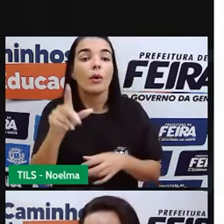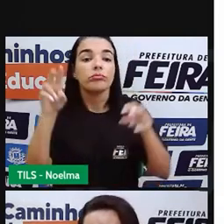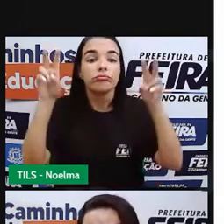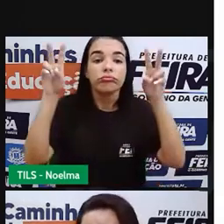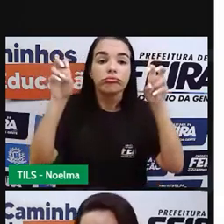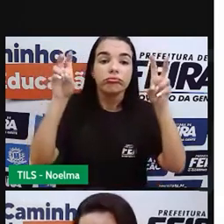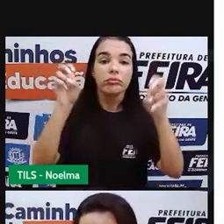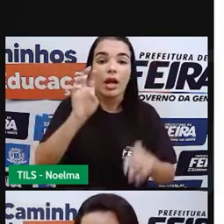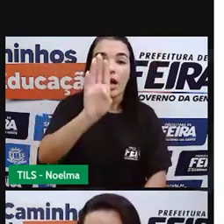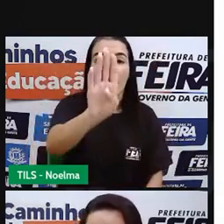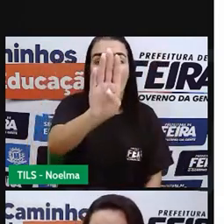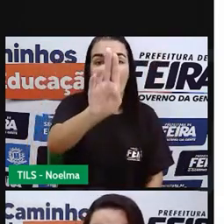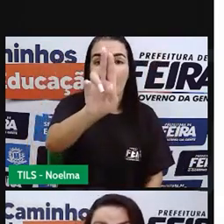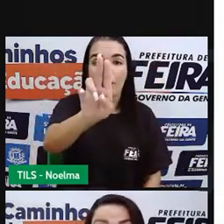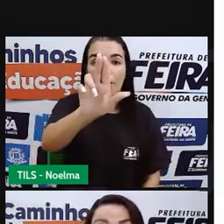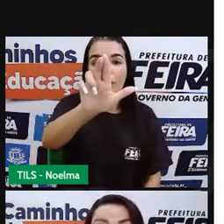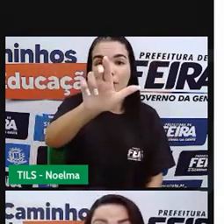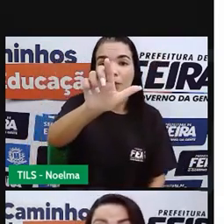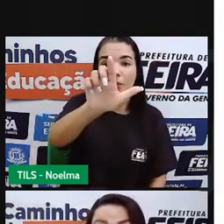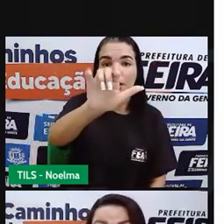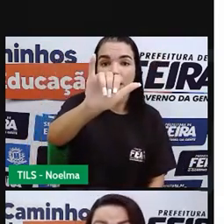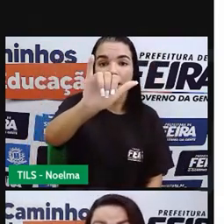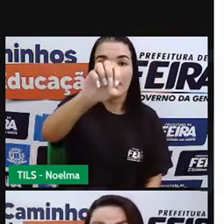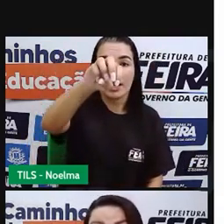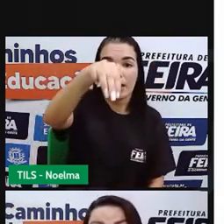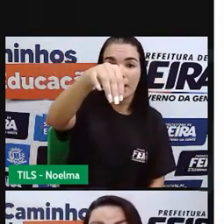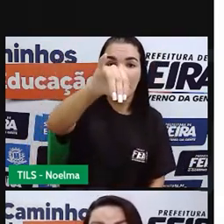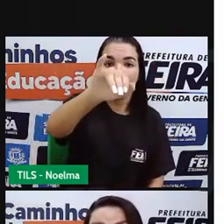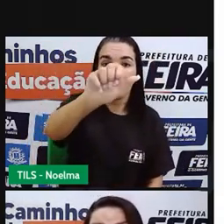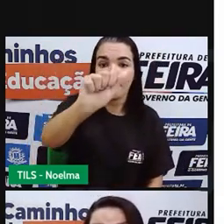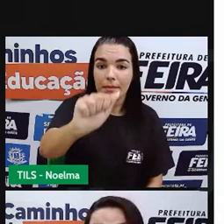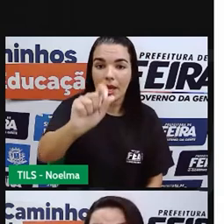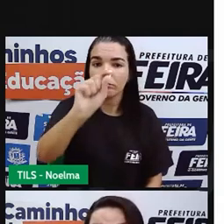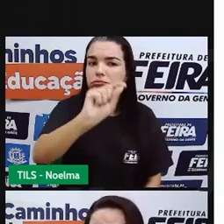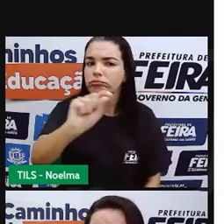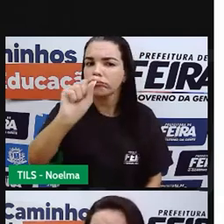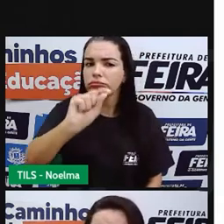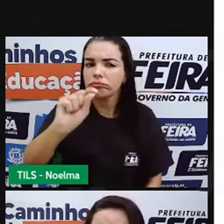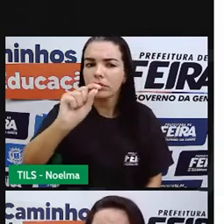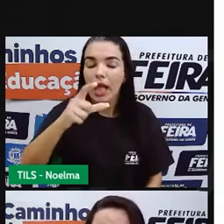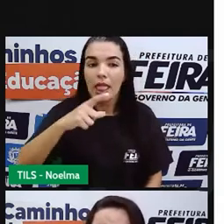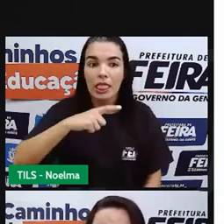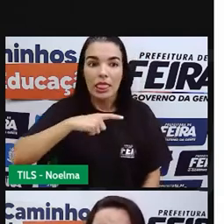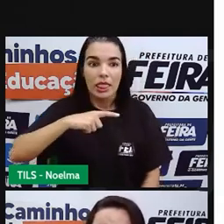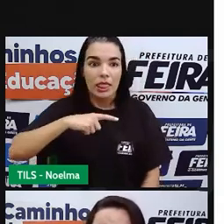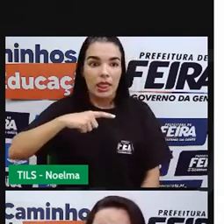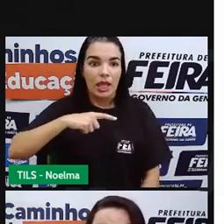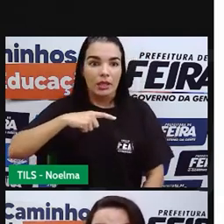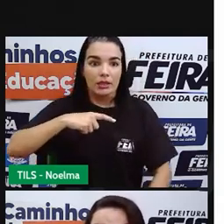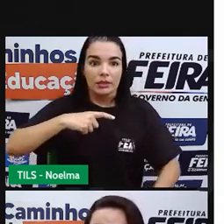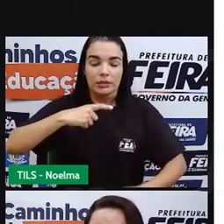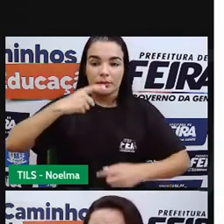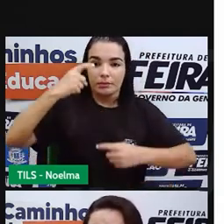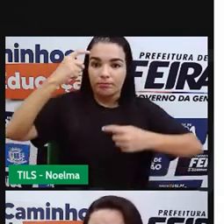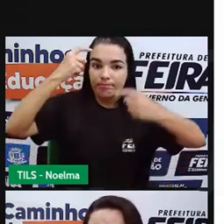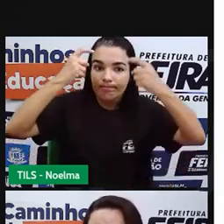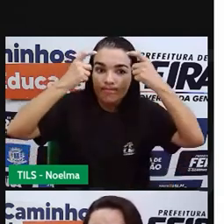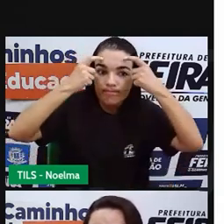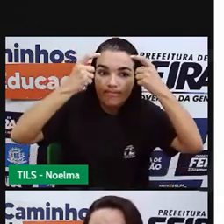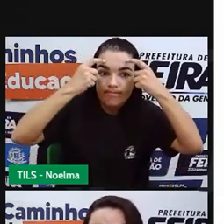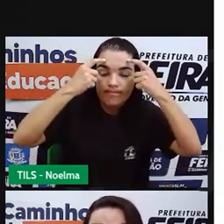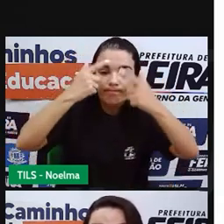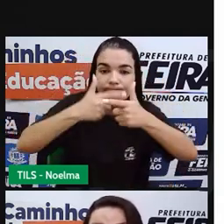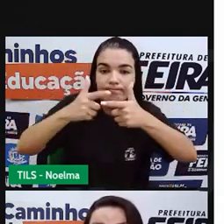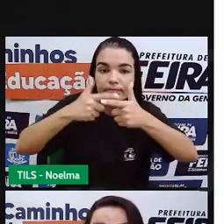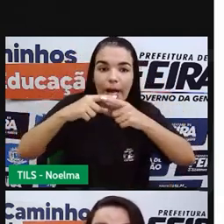alimentar. É um distúrbio psicológico que provoca uma fome compulsiva, levando a pessoa a consumir grandes quantidades de